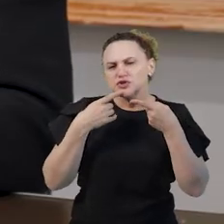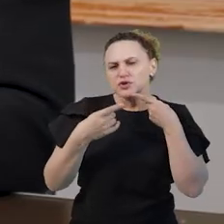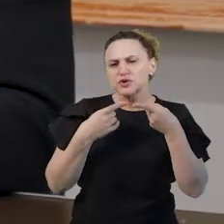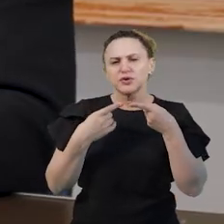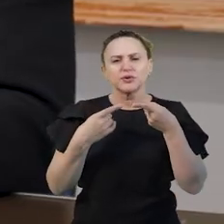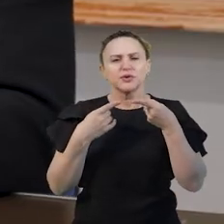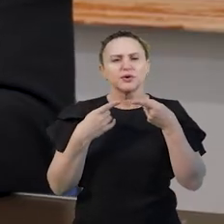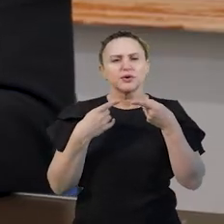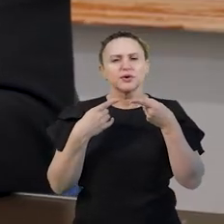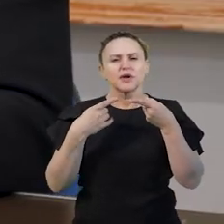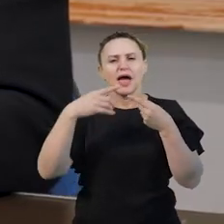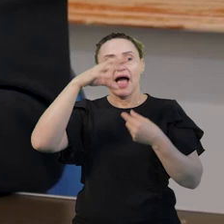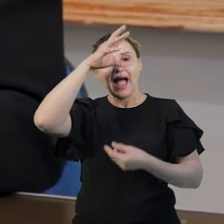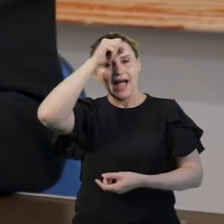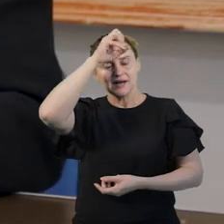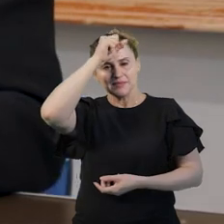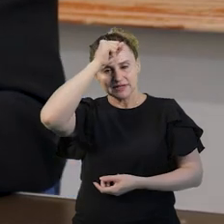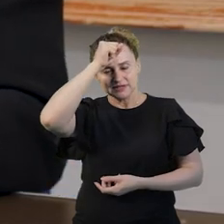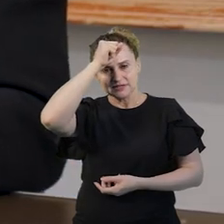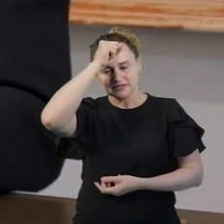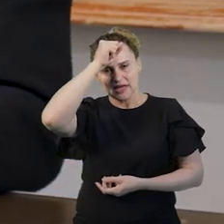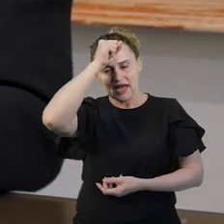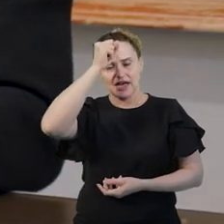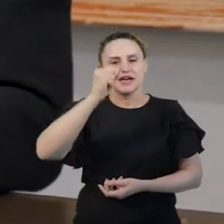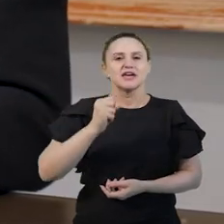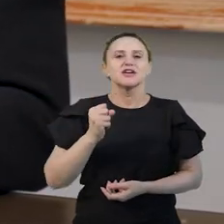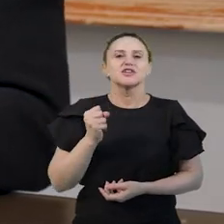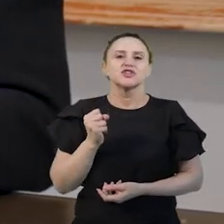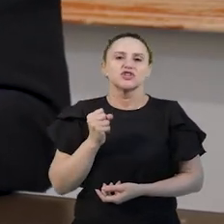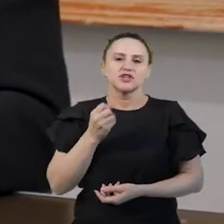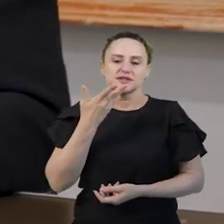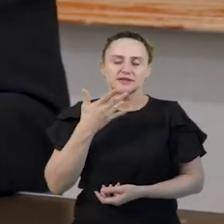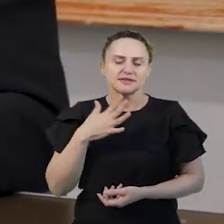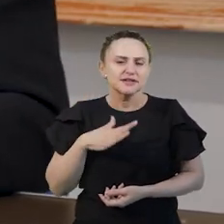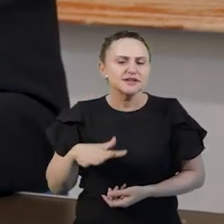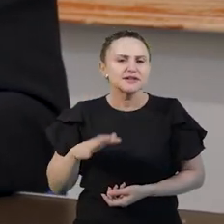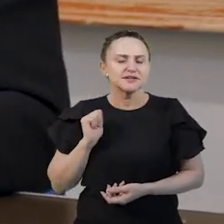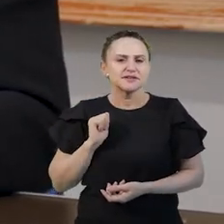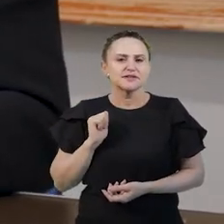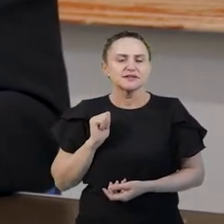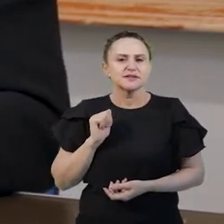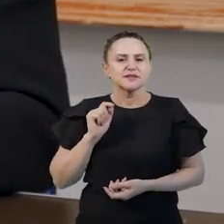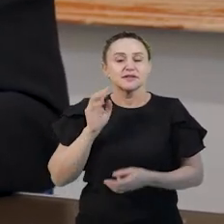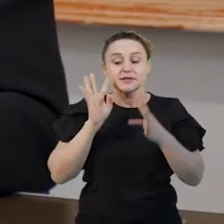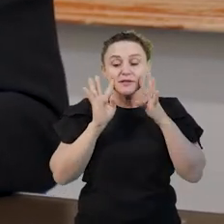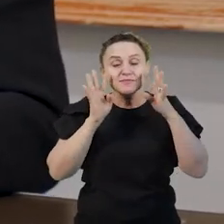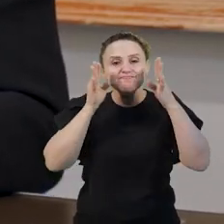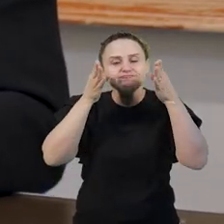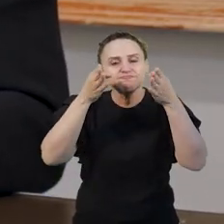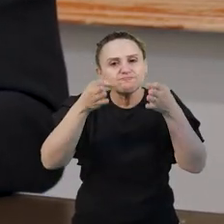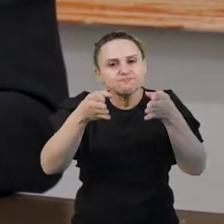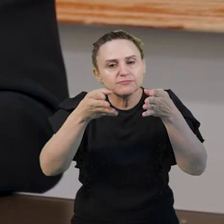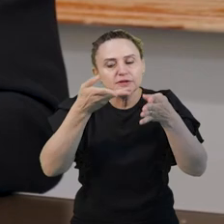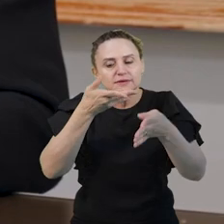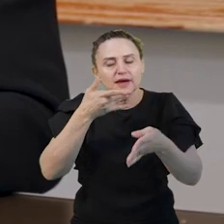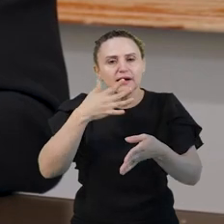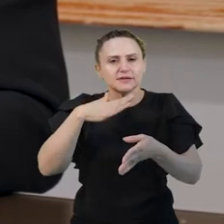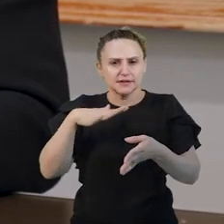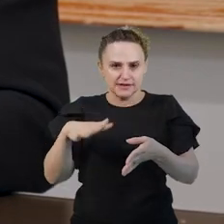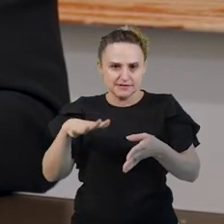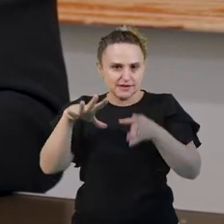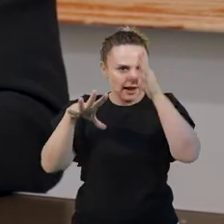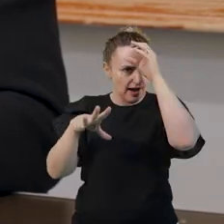de aprendizagem das crianças nessa disciplina nesse viés de que as crianças